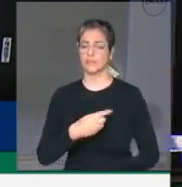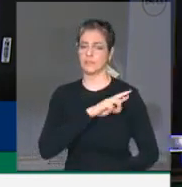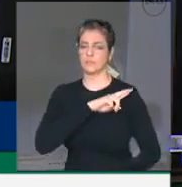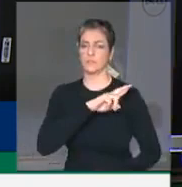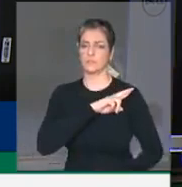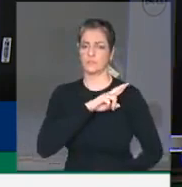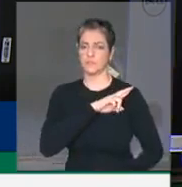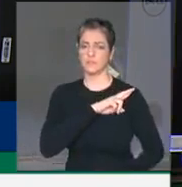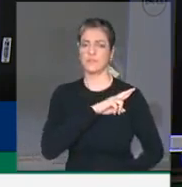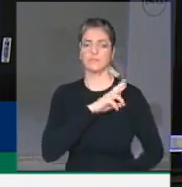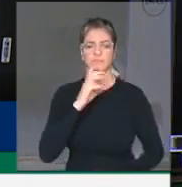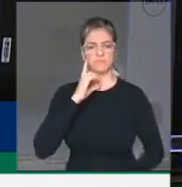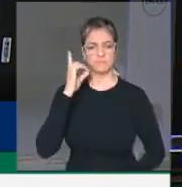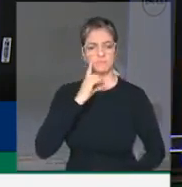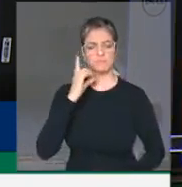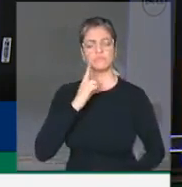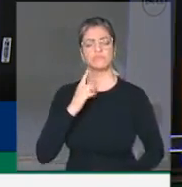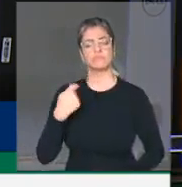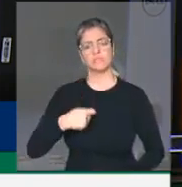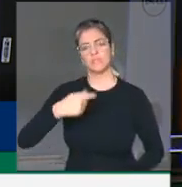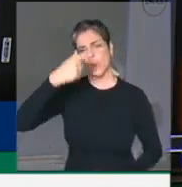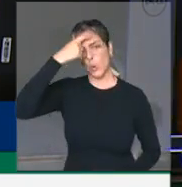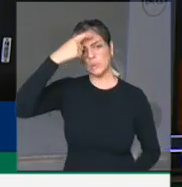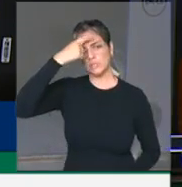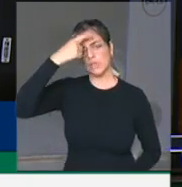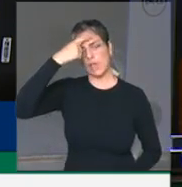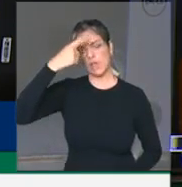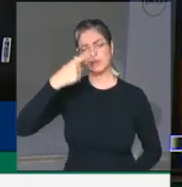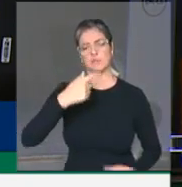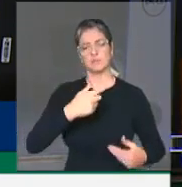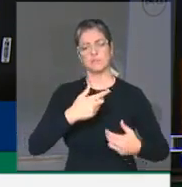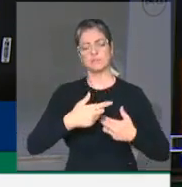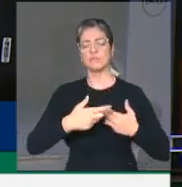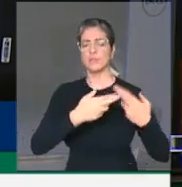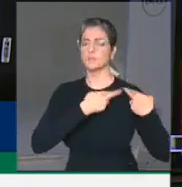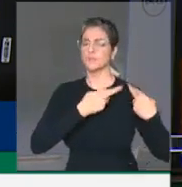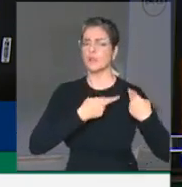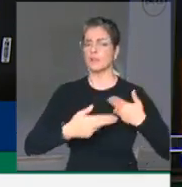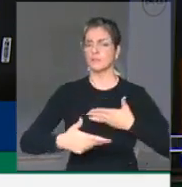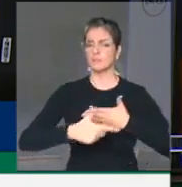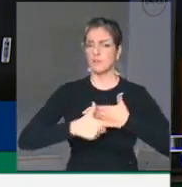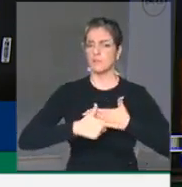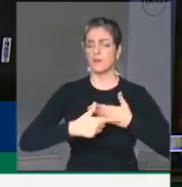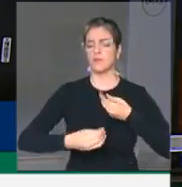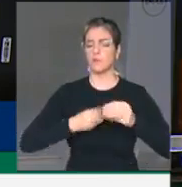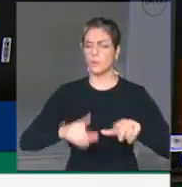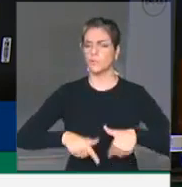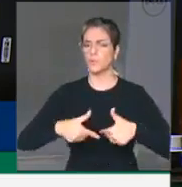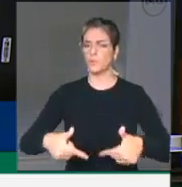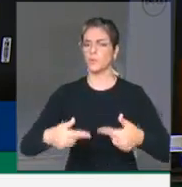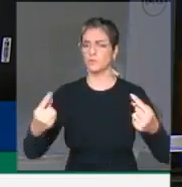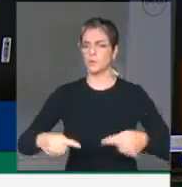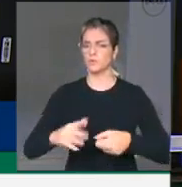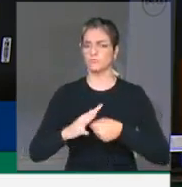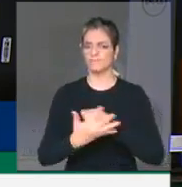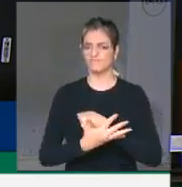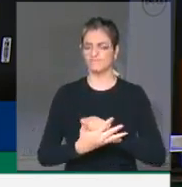públicos, tenha consciência do papel a desempenhar na busca de soluções para enfrentar o vírus que mata.